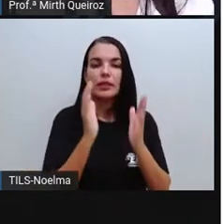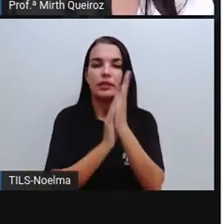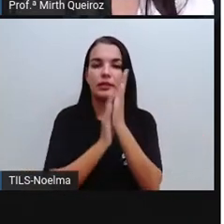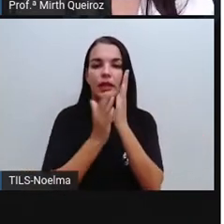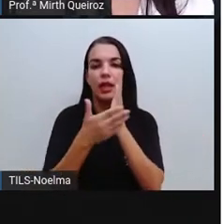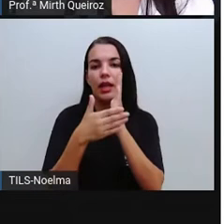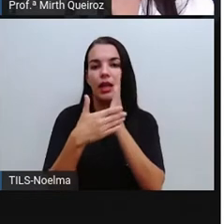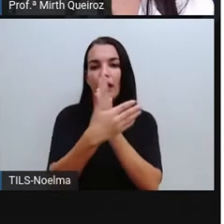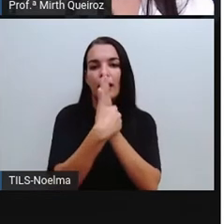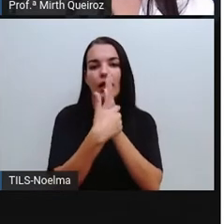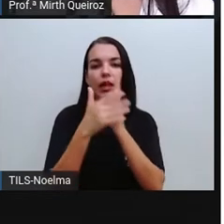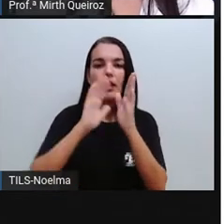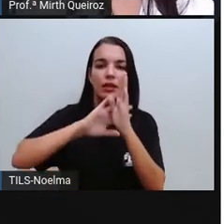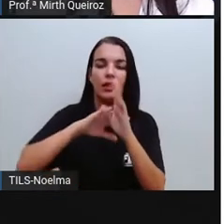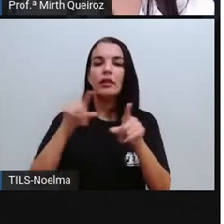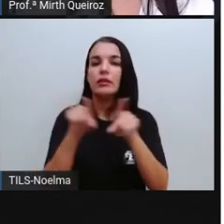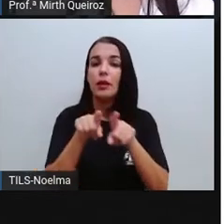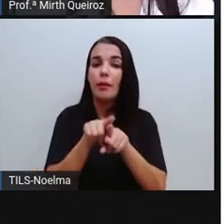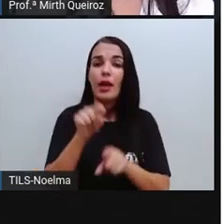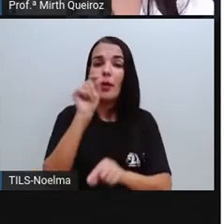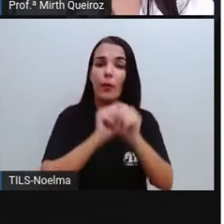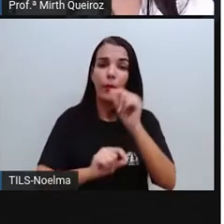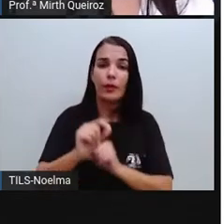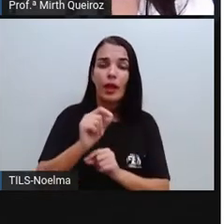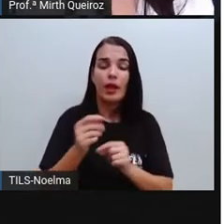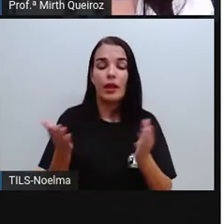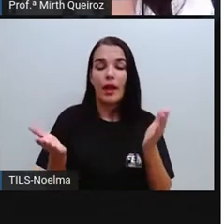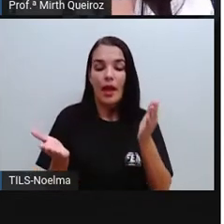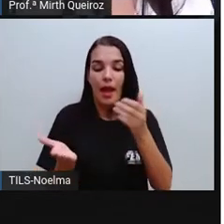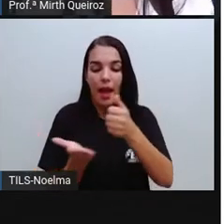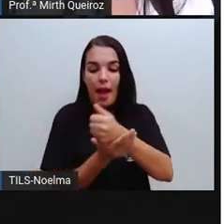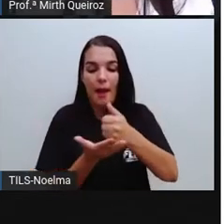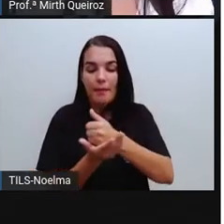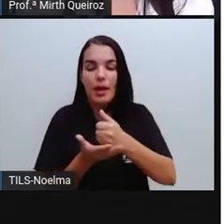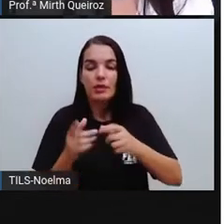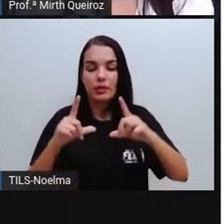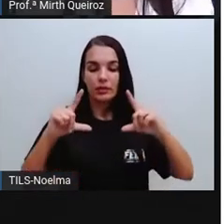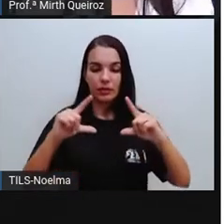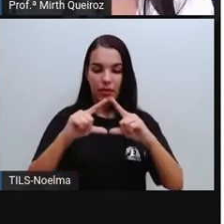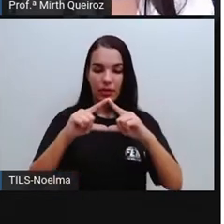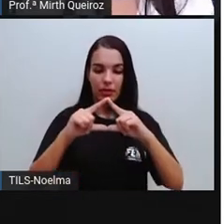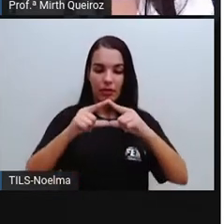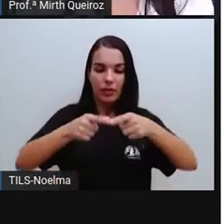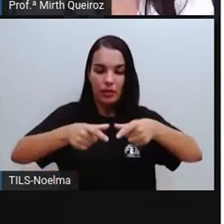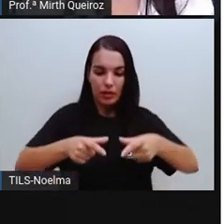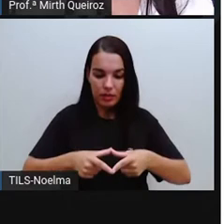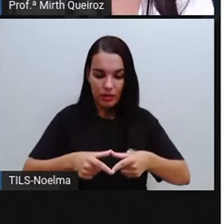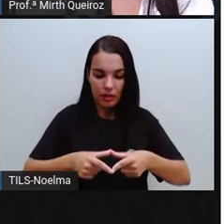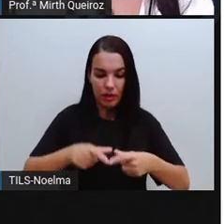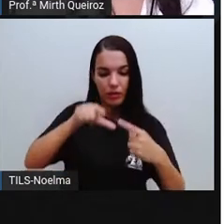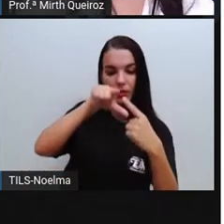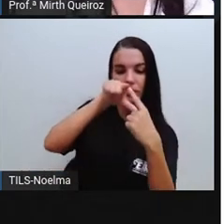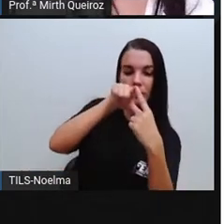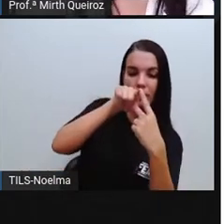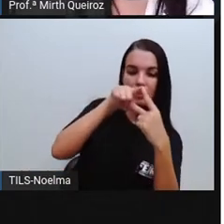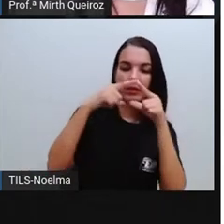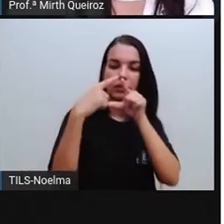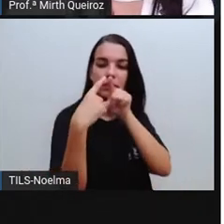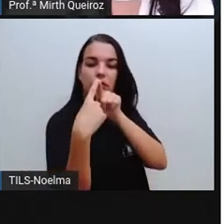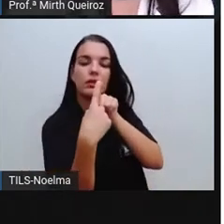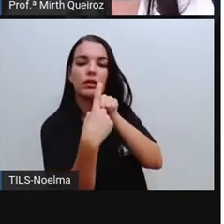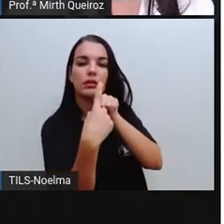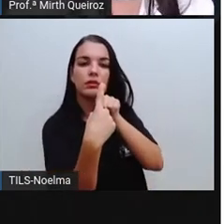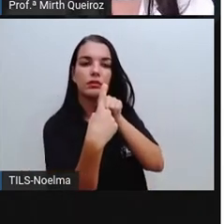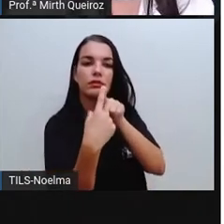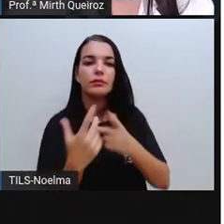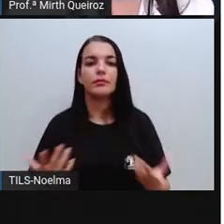triangular. A base vai ser um triângulo, né? Que é uma figura de três lados. Nós temos